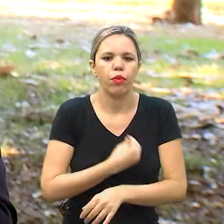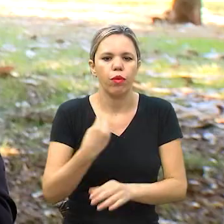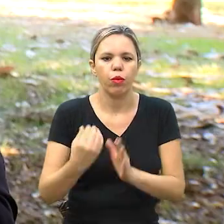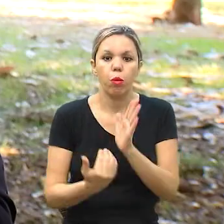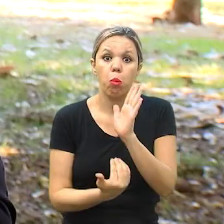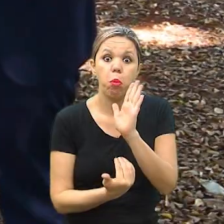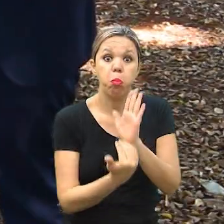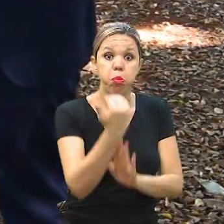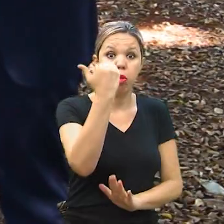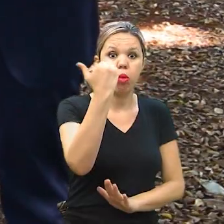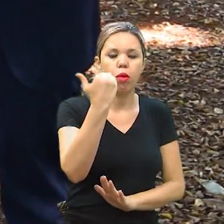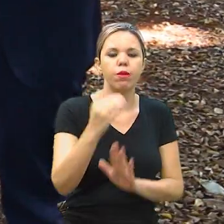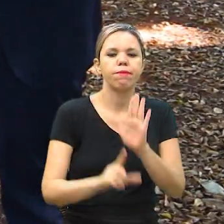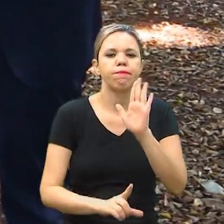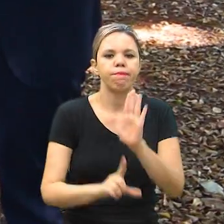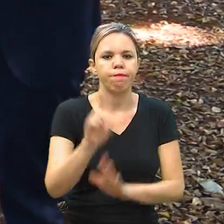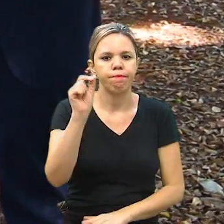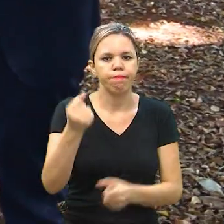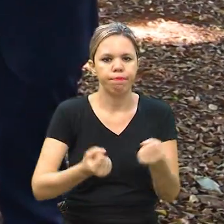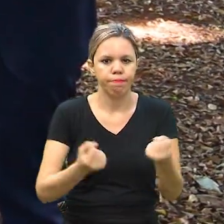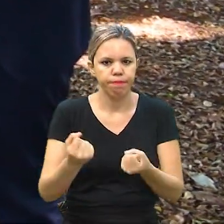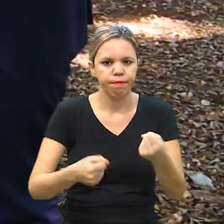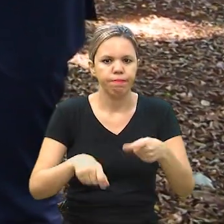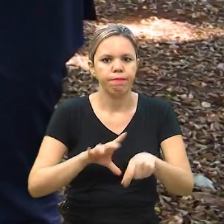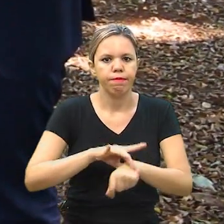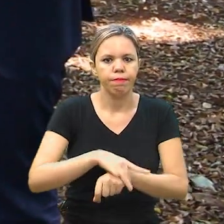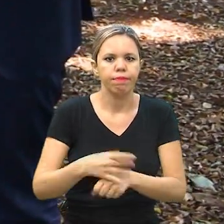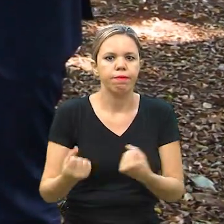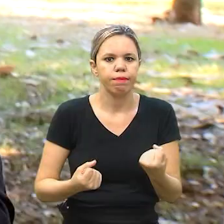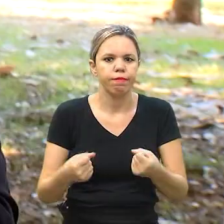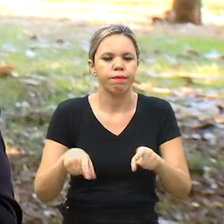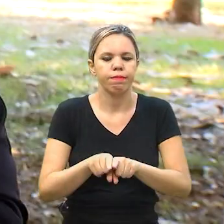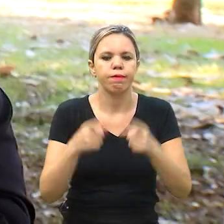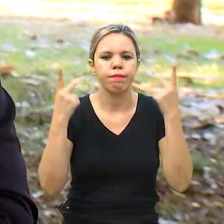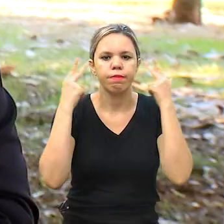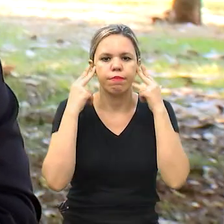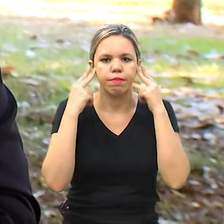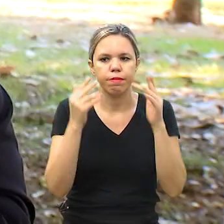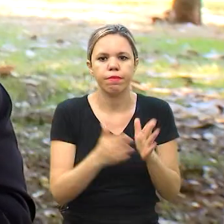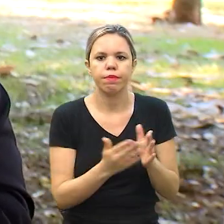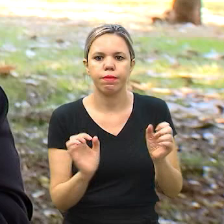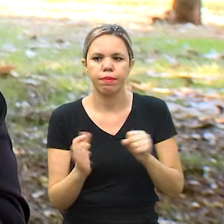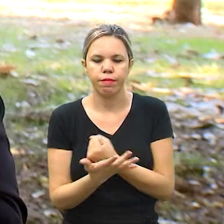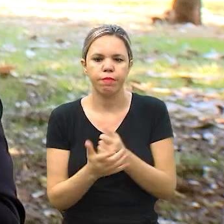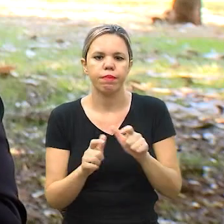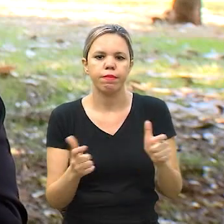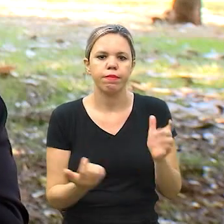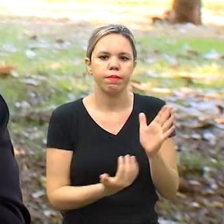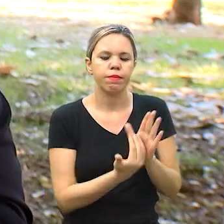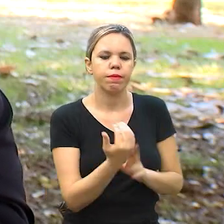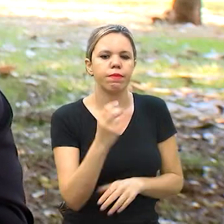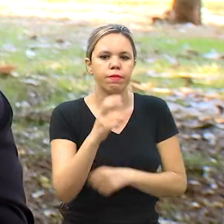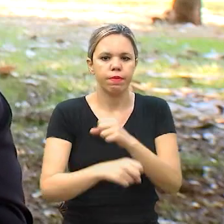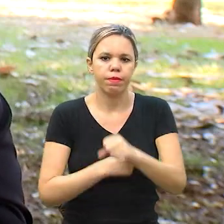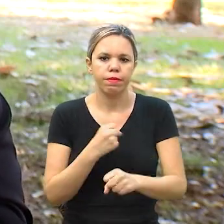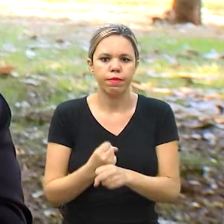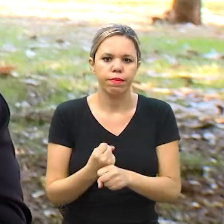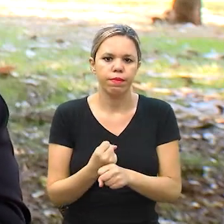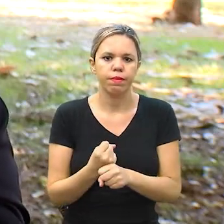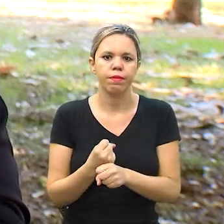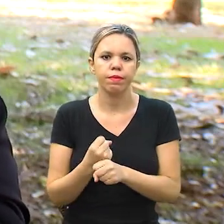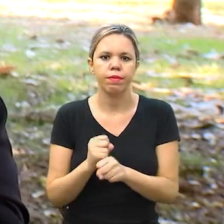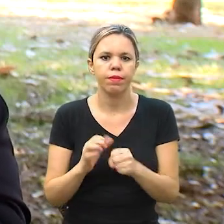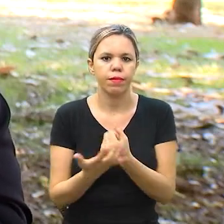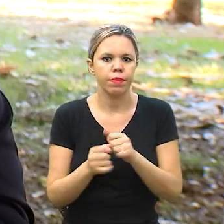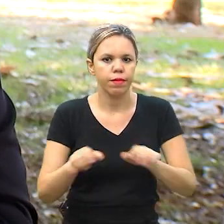ultrapassou o faturamento de seguro de carro, né? Que são tão comuns. E a pandemia, ele já vinha em uma crescente nos últimos cinco anos e a pandemia não